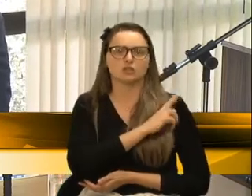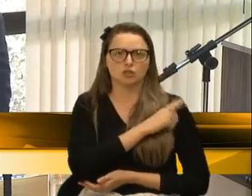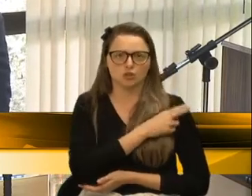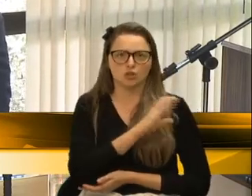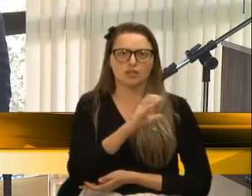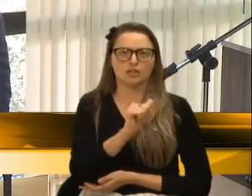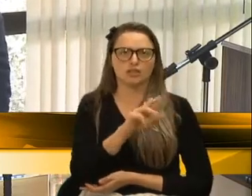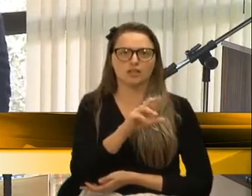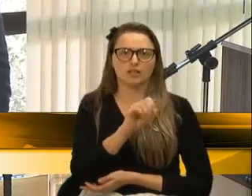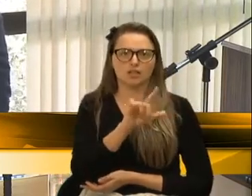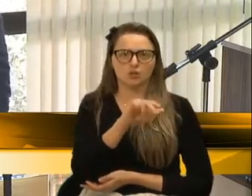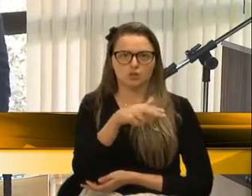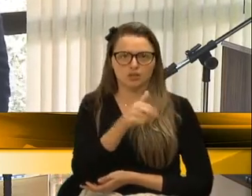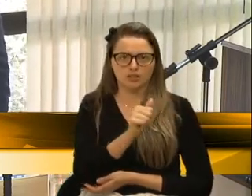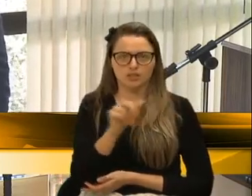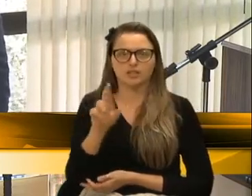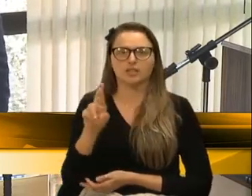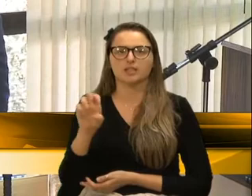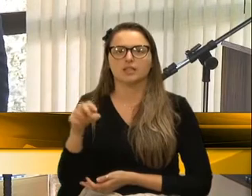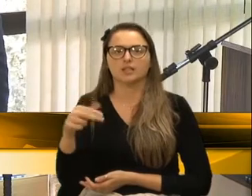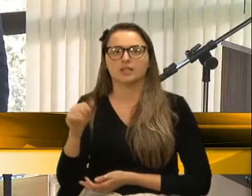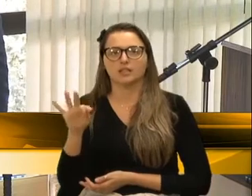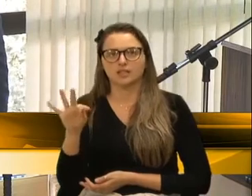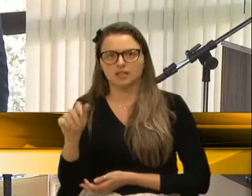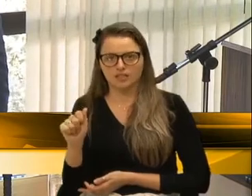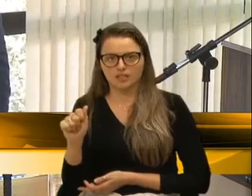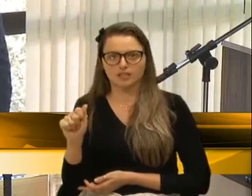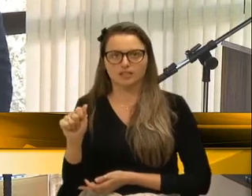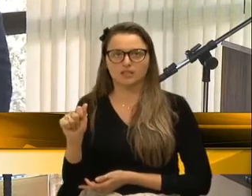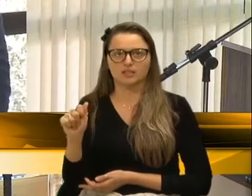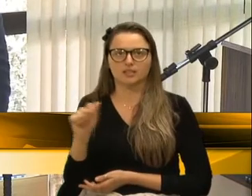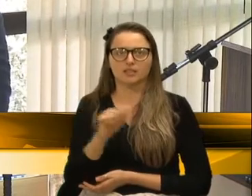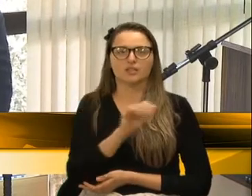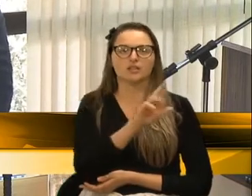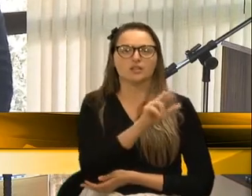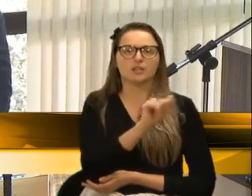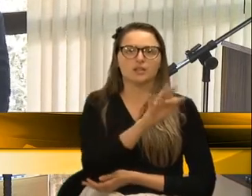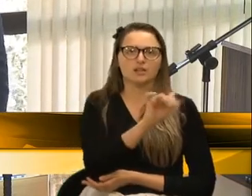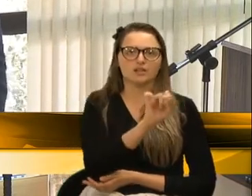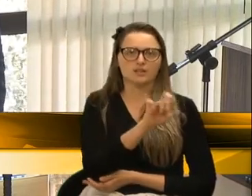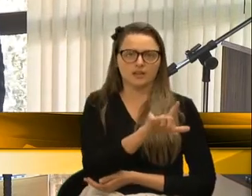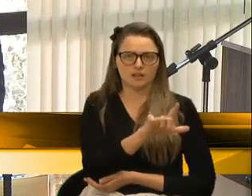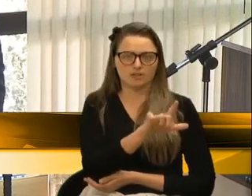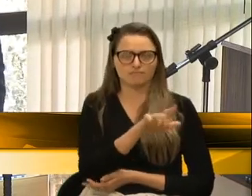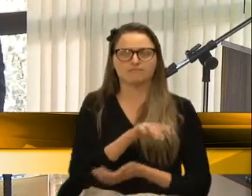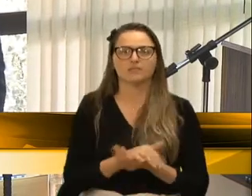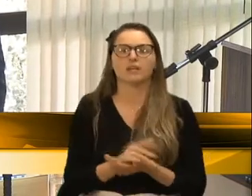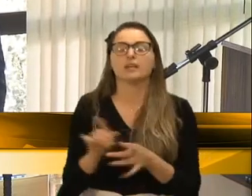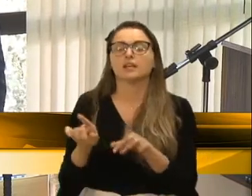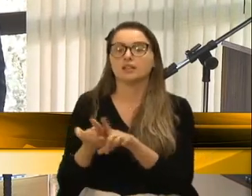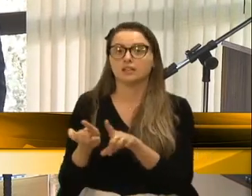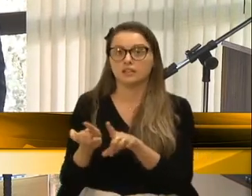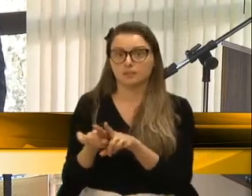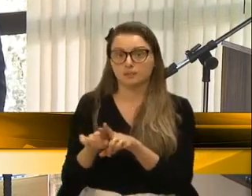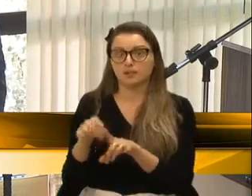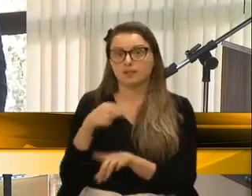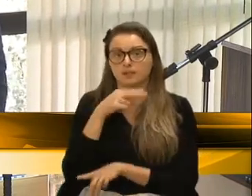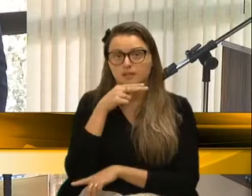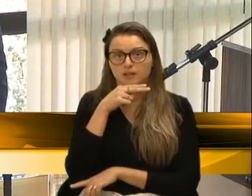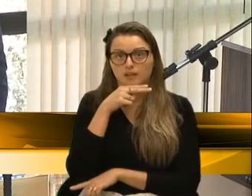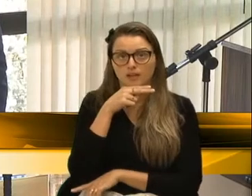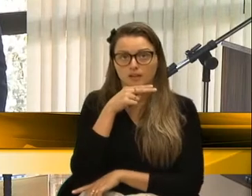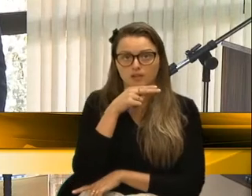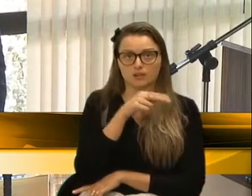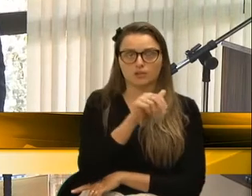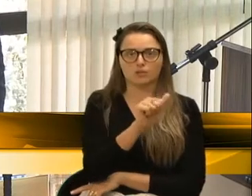Arcari Meneguce, a Renata Roaro de Meneguce, e o Rafael Zanandrea. E também aos netos, o Arthur